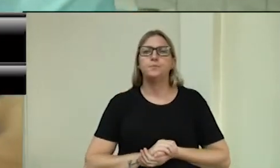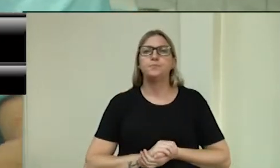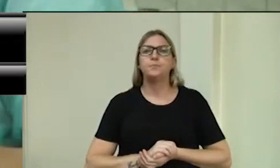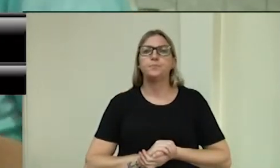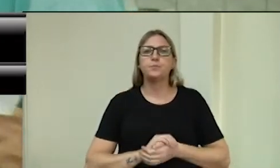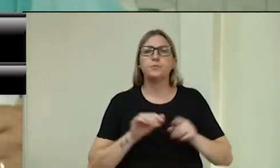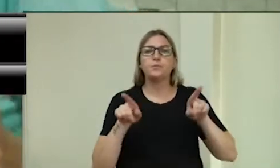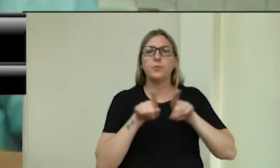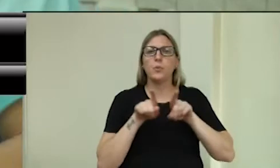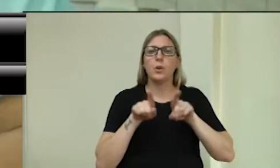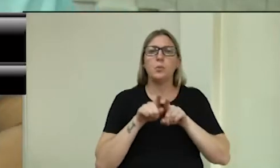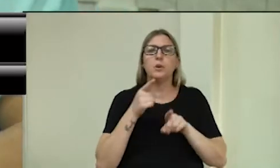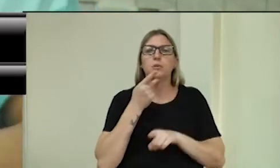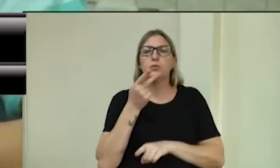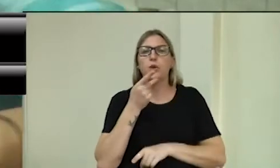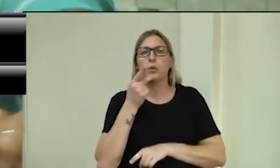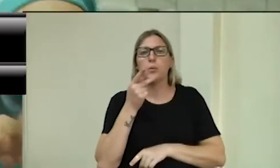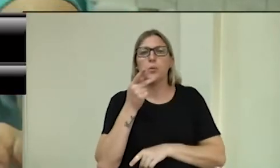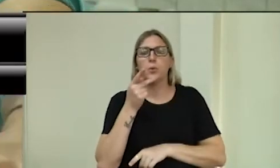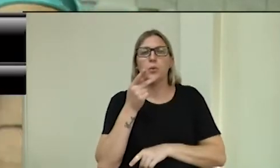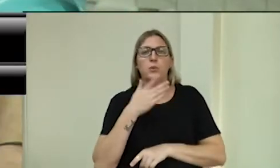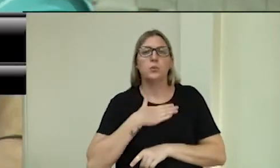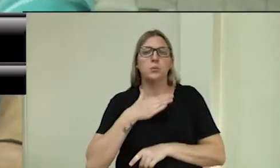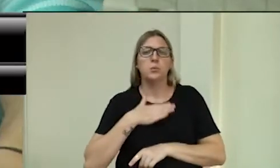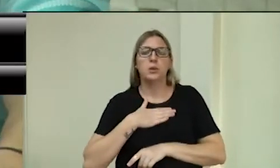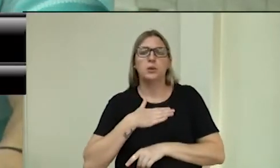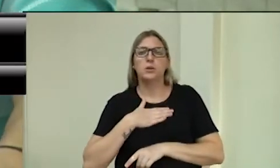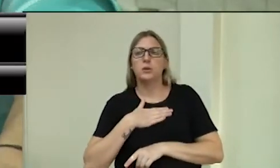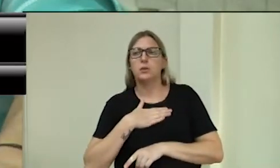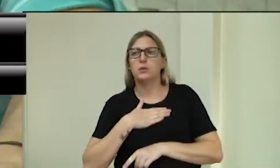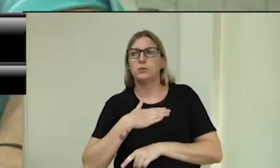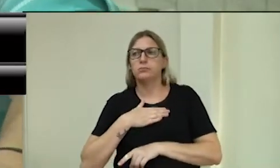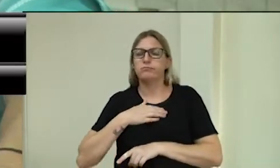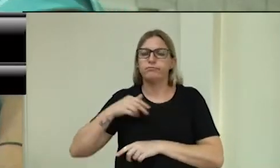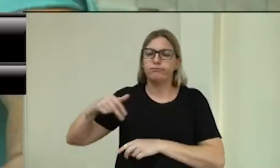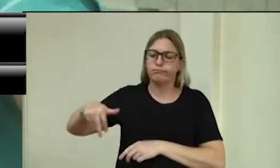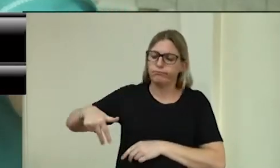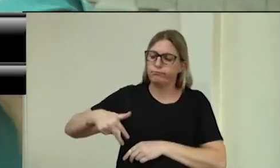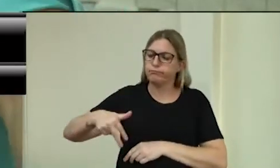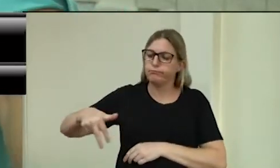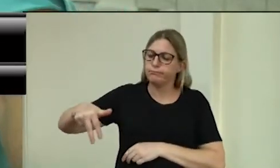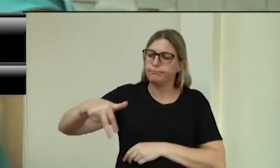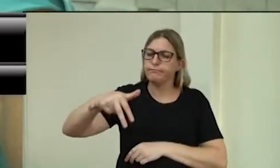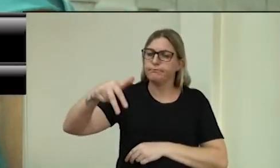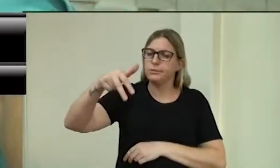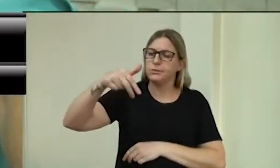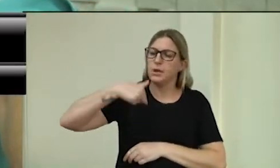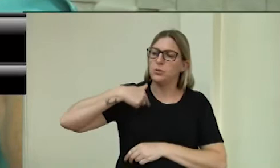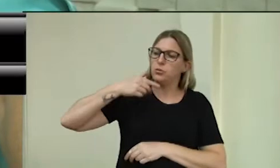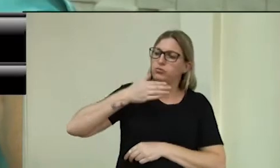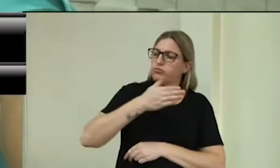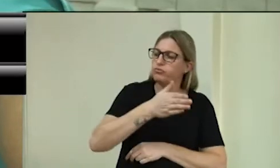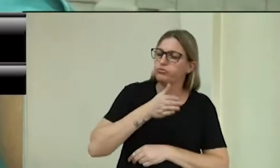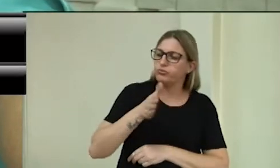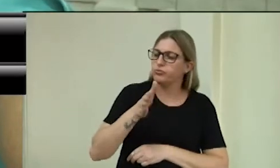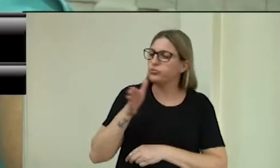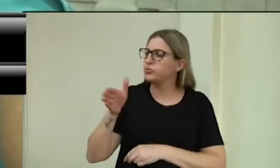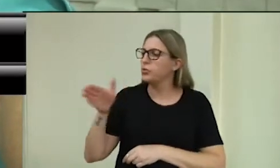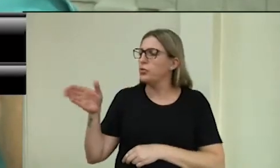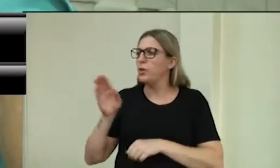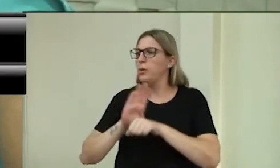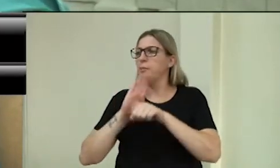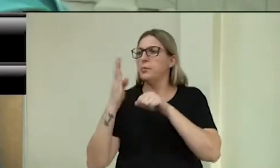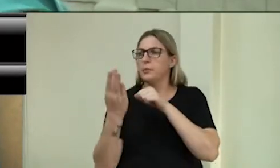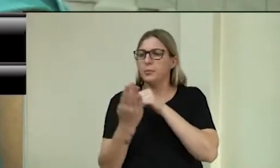Também quero falar um pouquinho das minhas andanças, que a gente anda bastante nos bairros, como todos vocês andam, mas eu estou falando de mim. Eu sei que